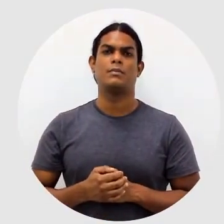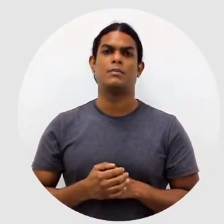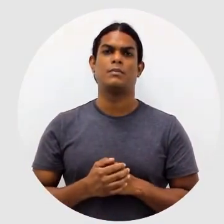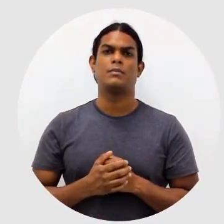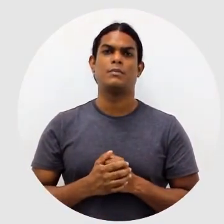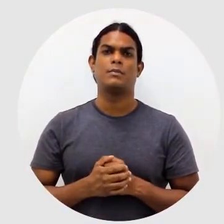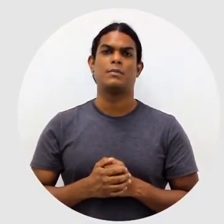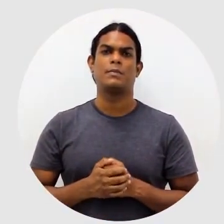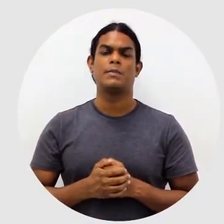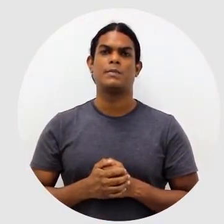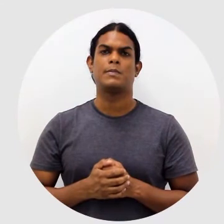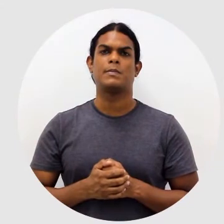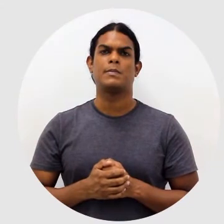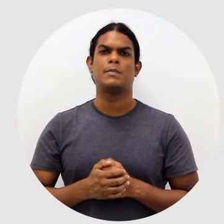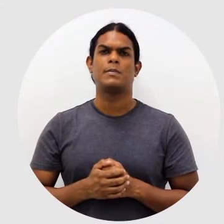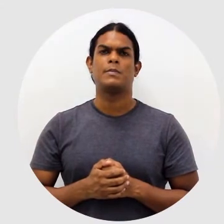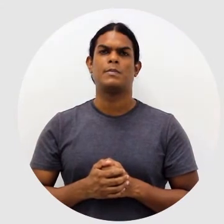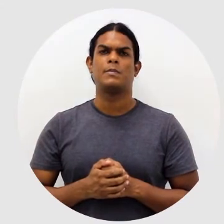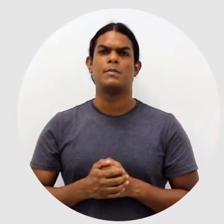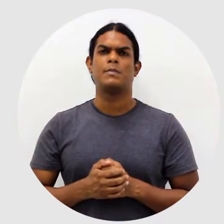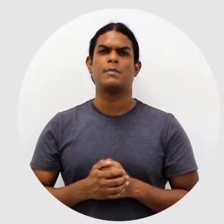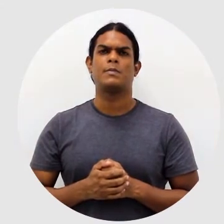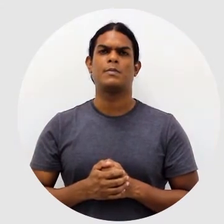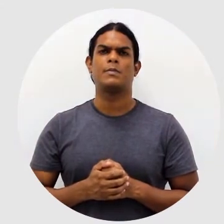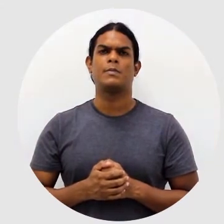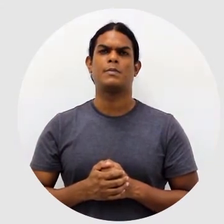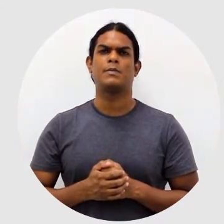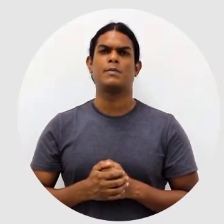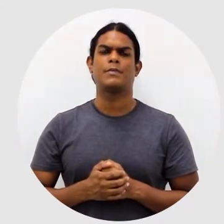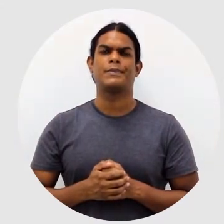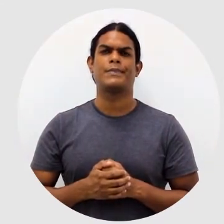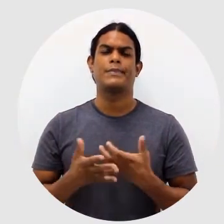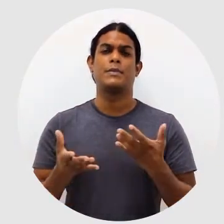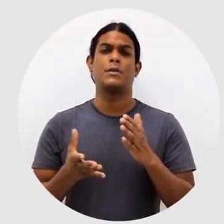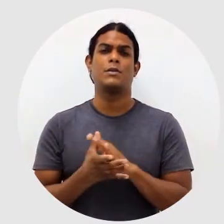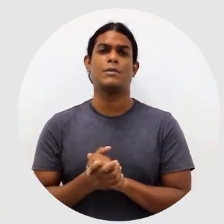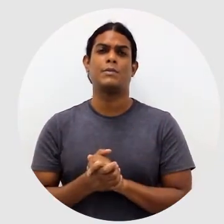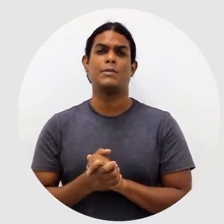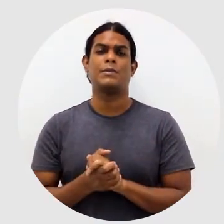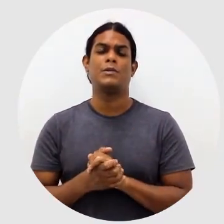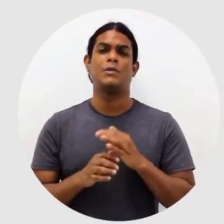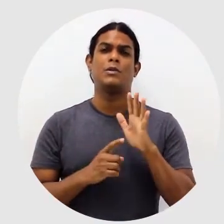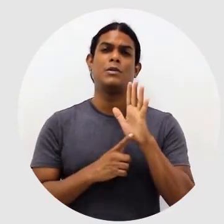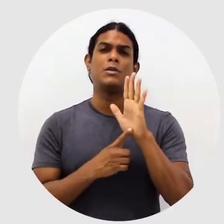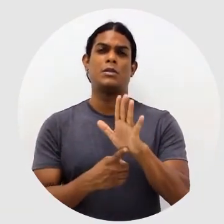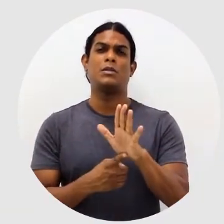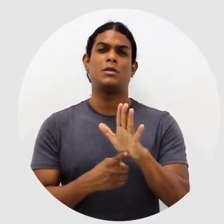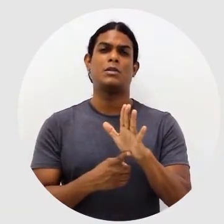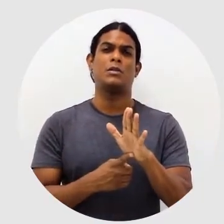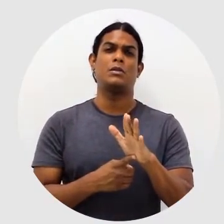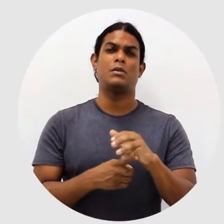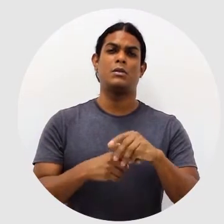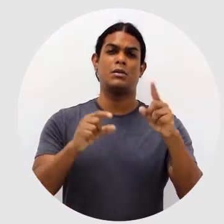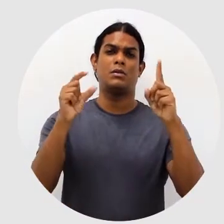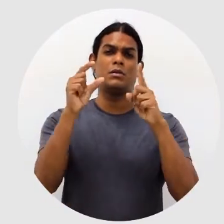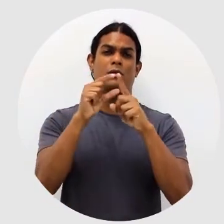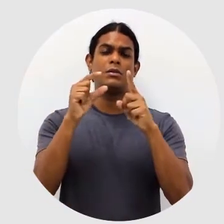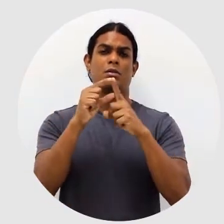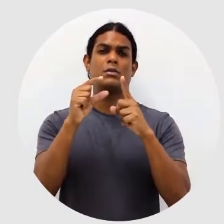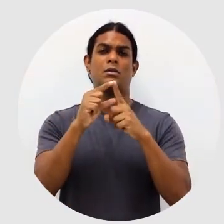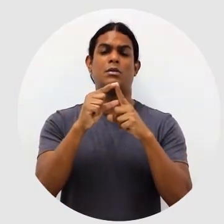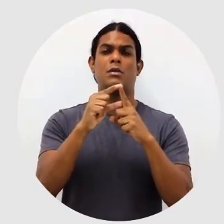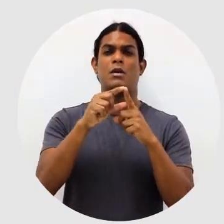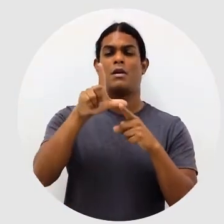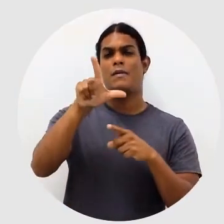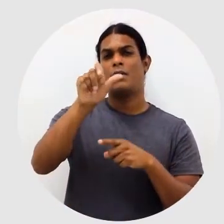ilimitado. Assim, você pode criar quantos flashcards você quiser. Então, está carregando aqui um pouquinho para mostrar a vocês.